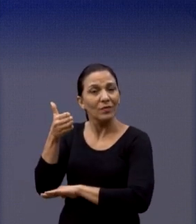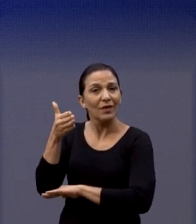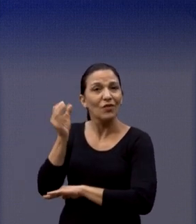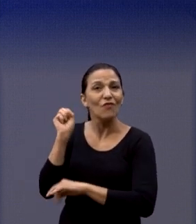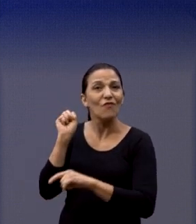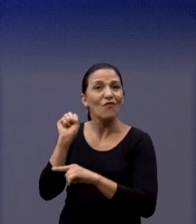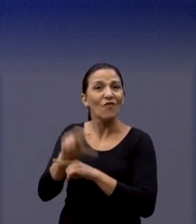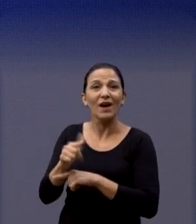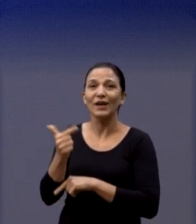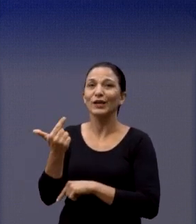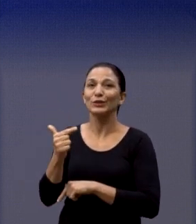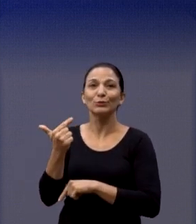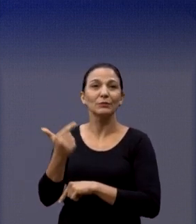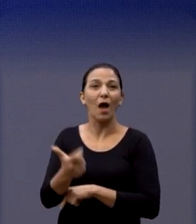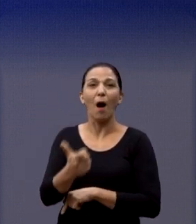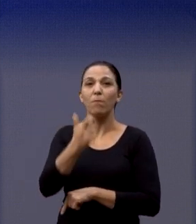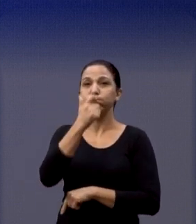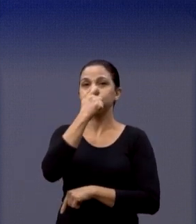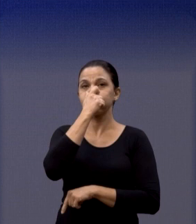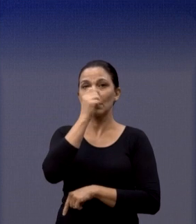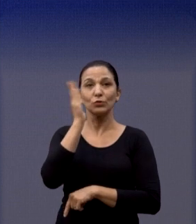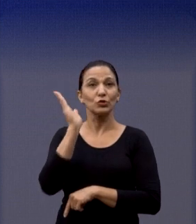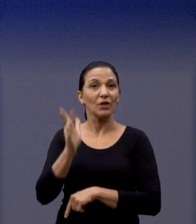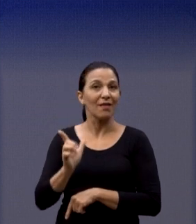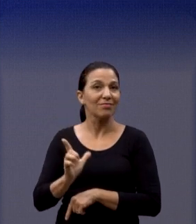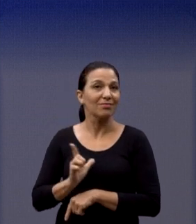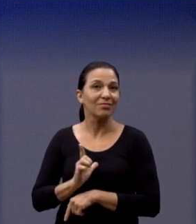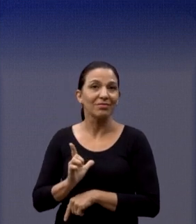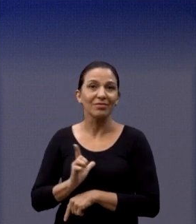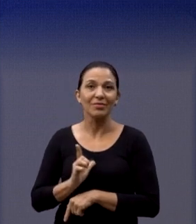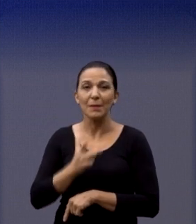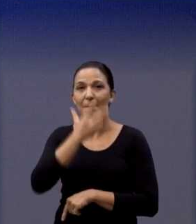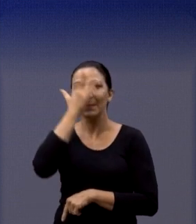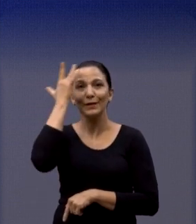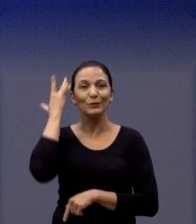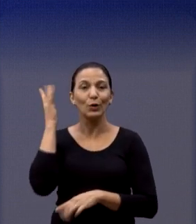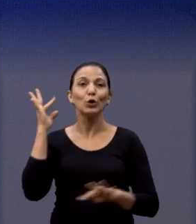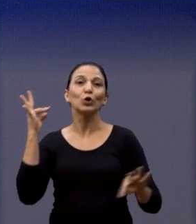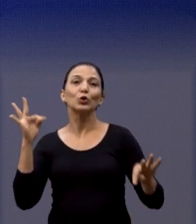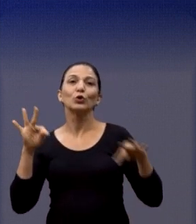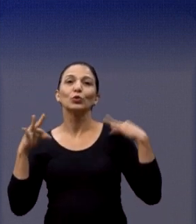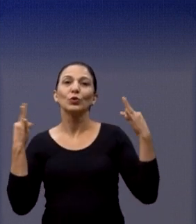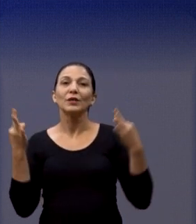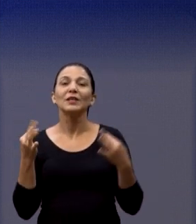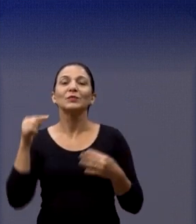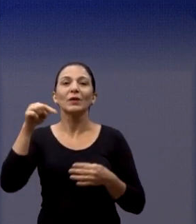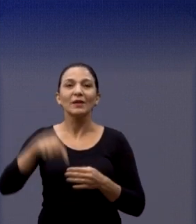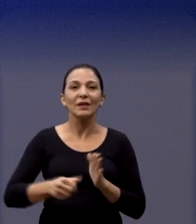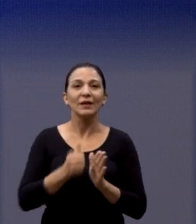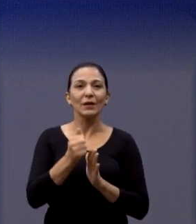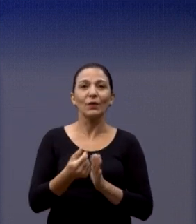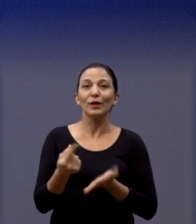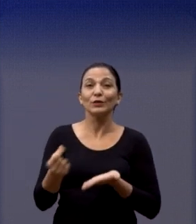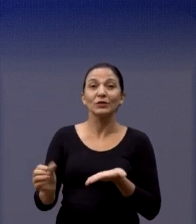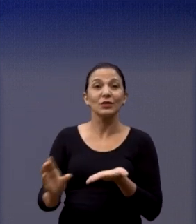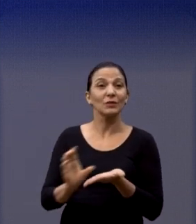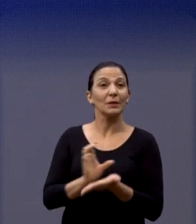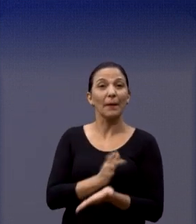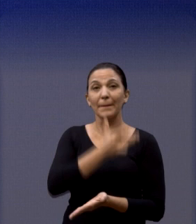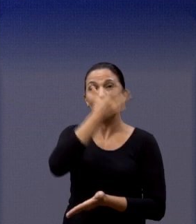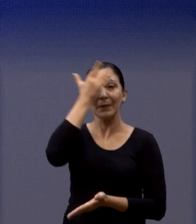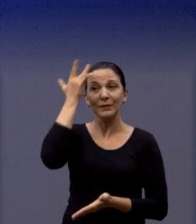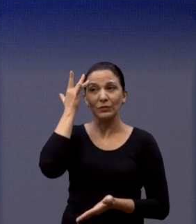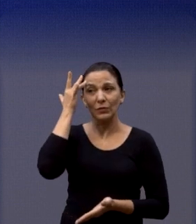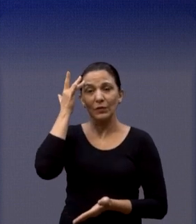mais vaga, está todo lotado. Então, isso também a gente está promovendo o turismo na cidade, a gente está trazendo recursos. As